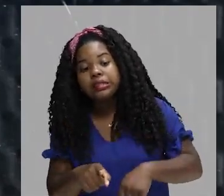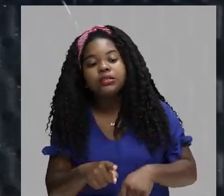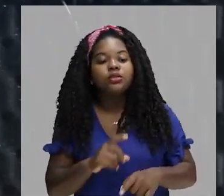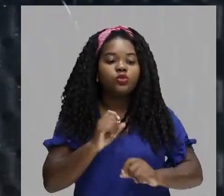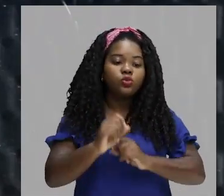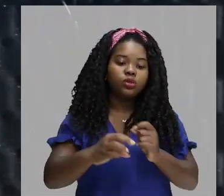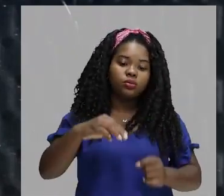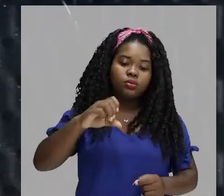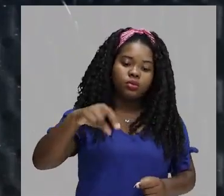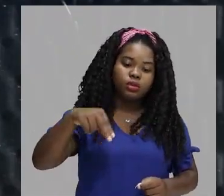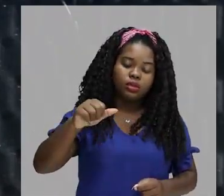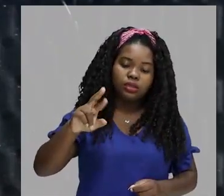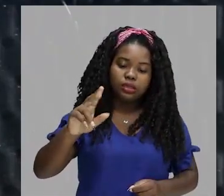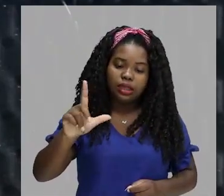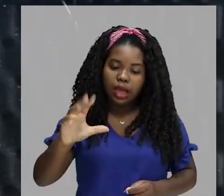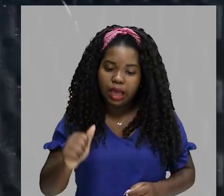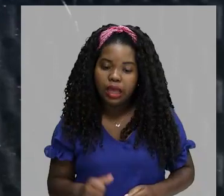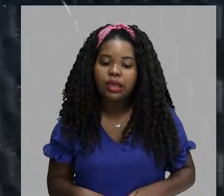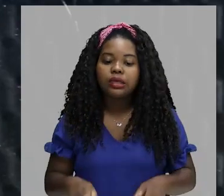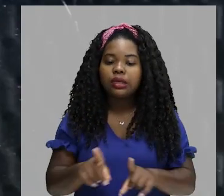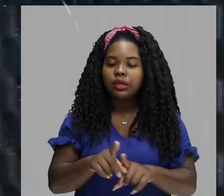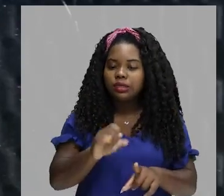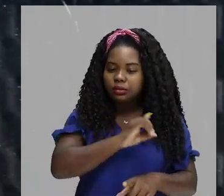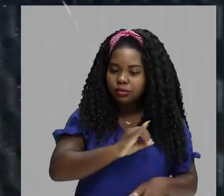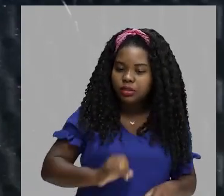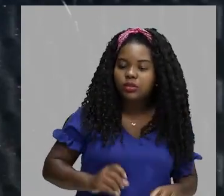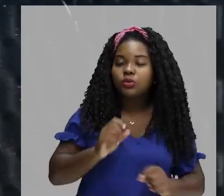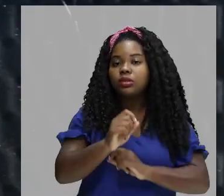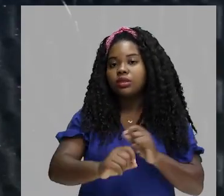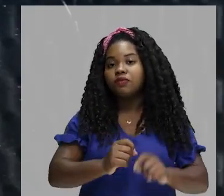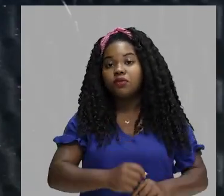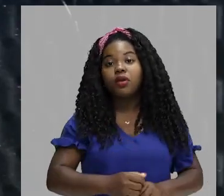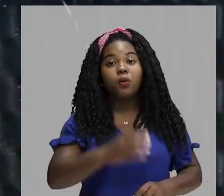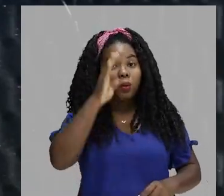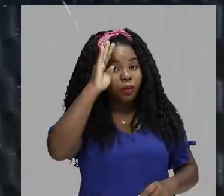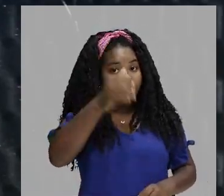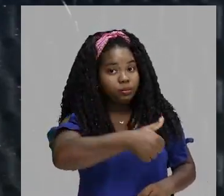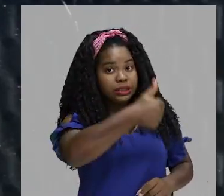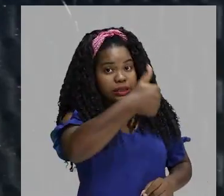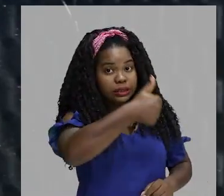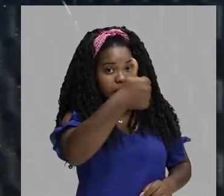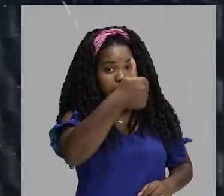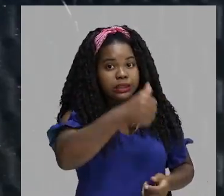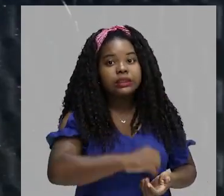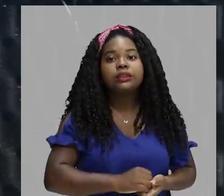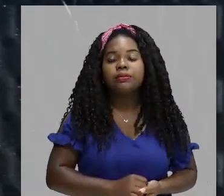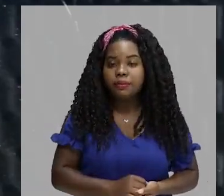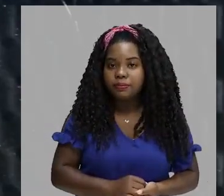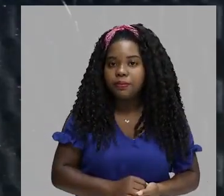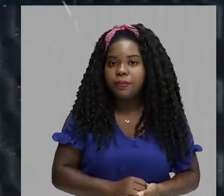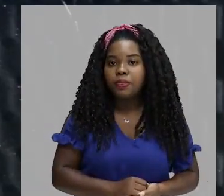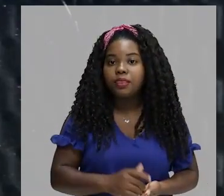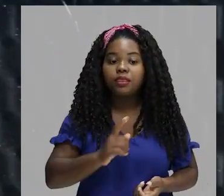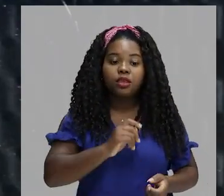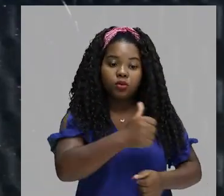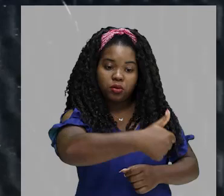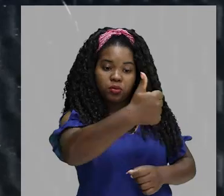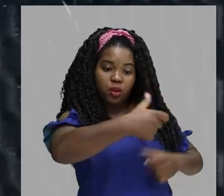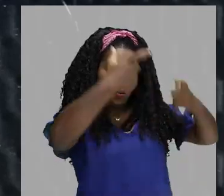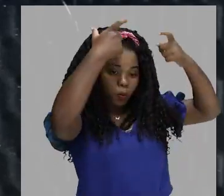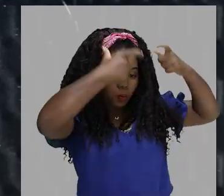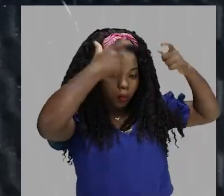Eles estavam lá no topo da pirâmide. Ou seja, eu tenho a presença do monarca, do rei,